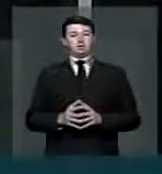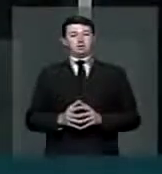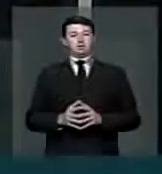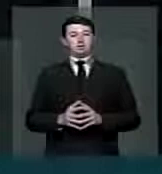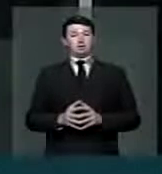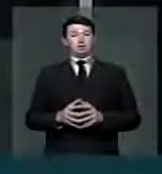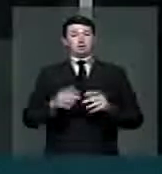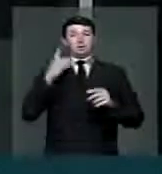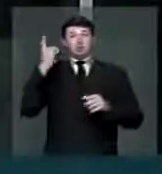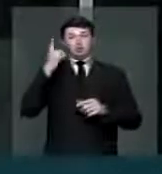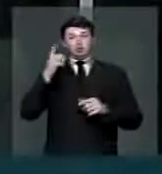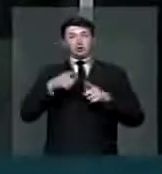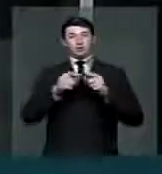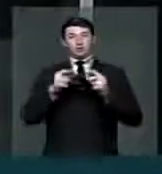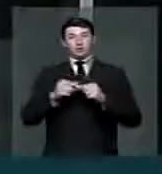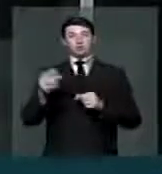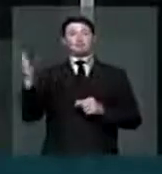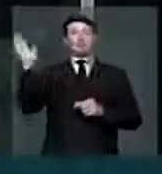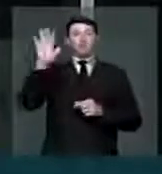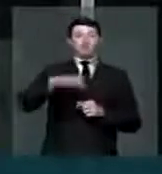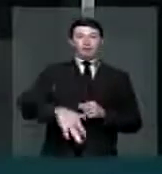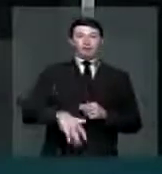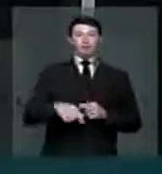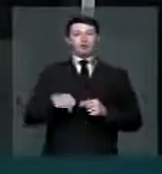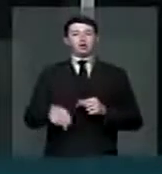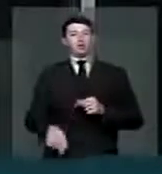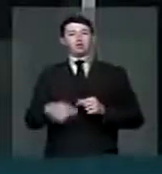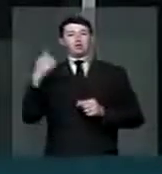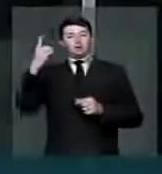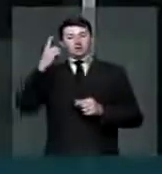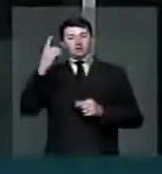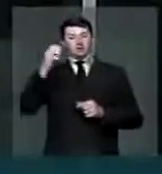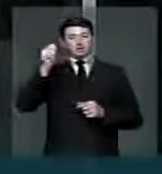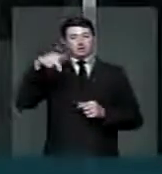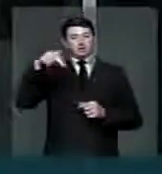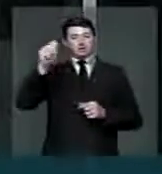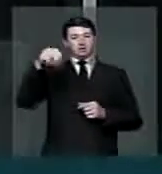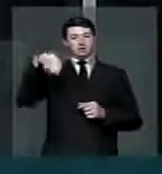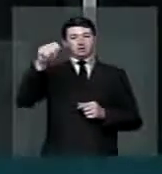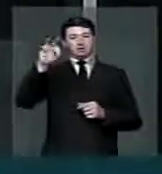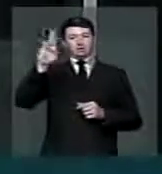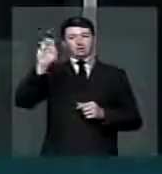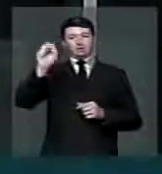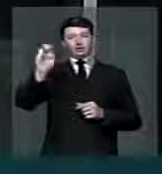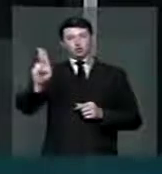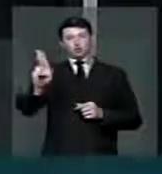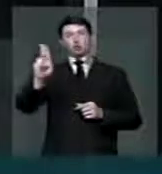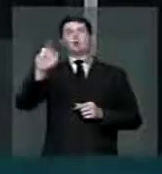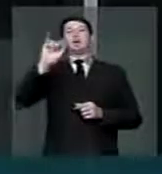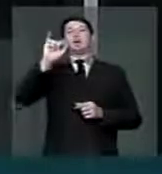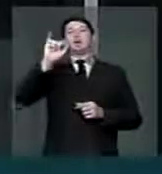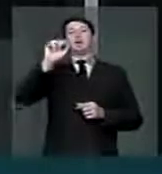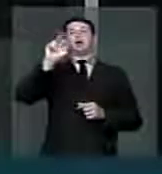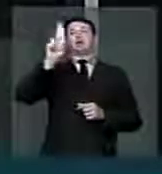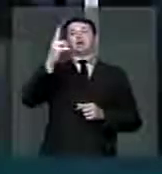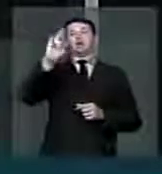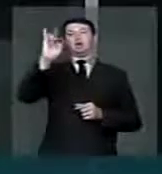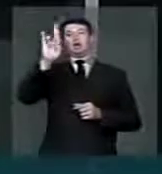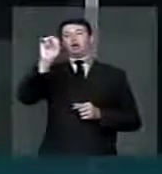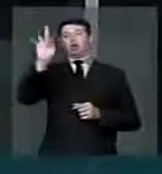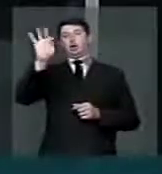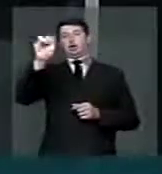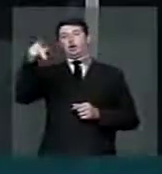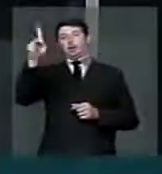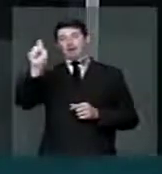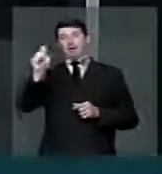Japão, a comitiva vindo do Japão, o deputado Akamatsu Hirotaka e também o